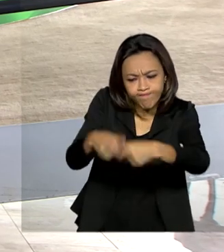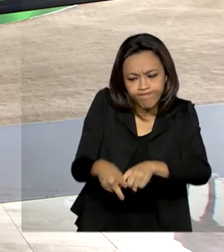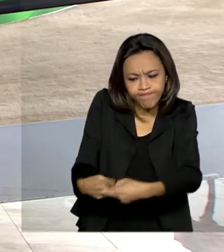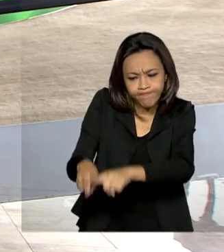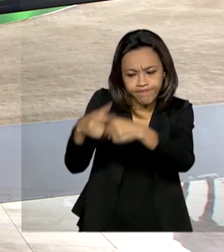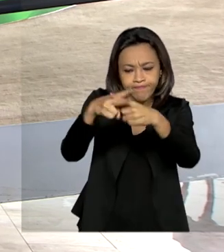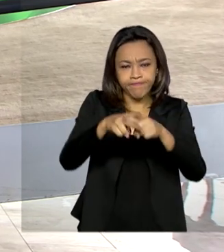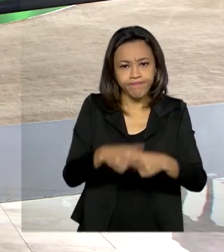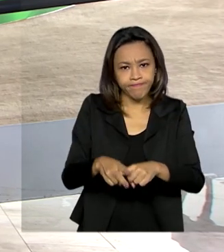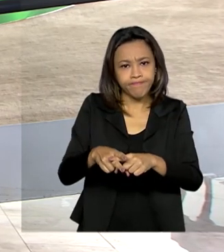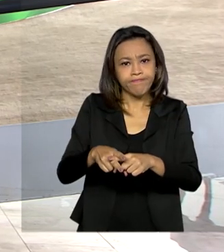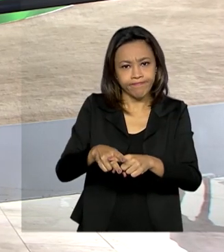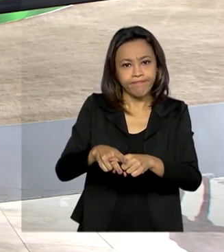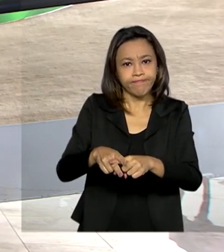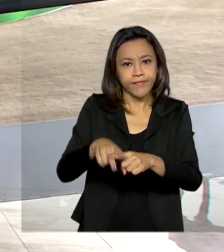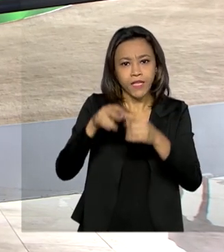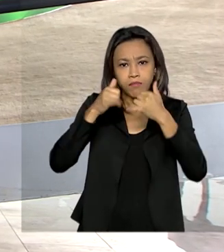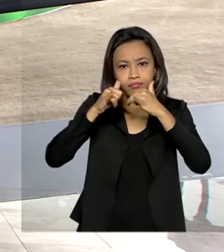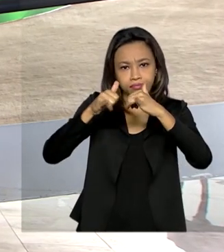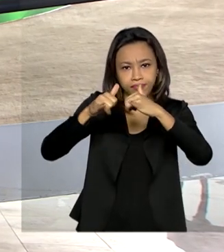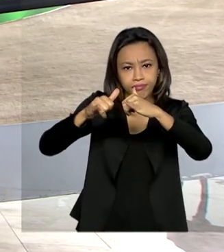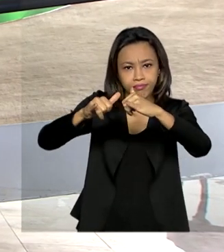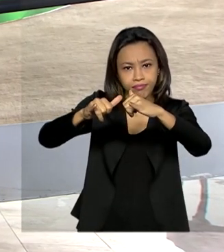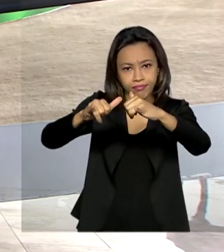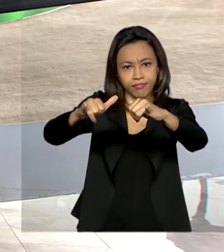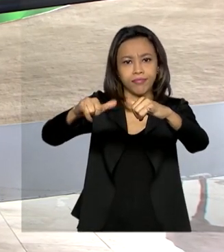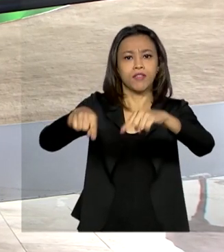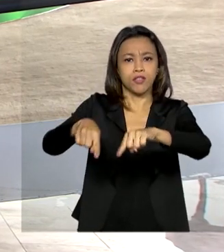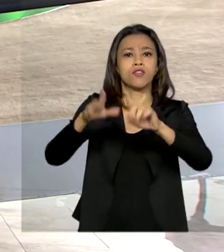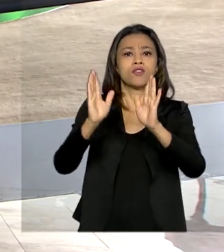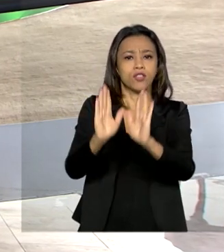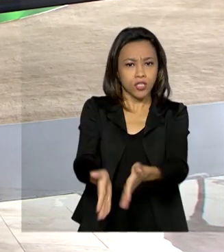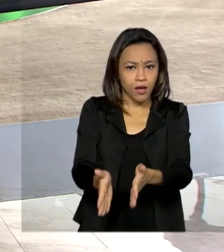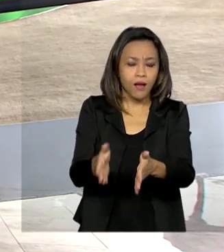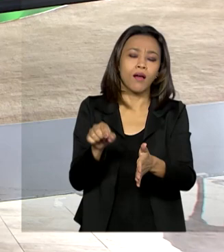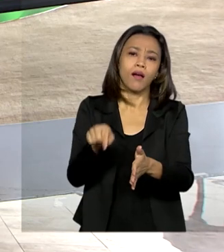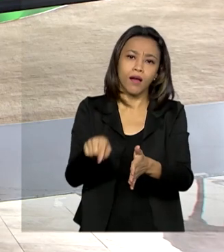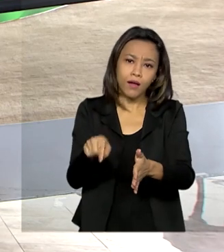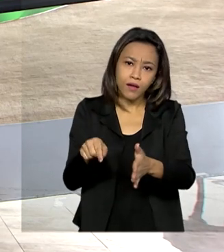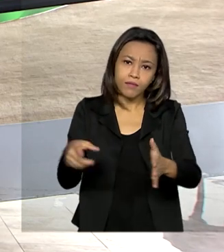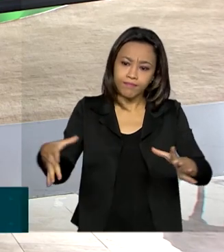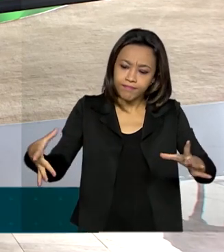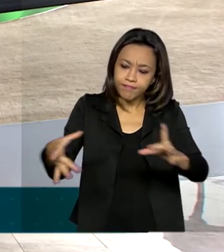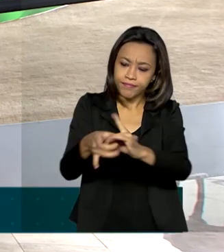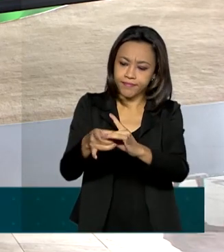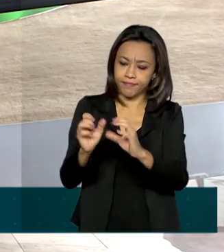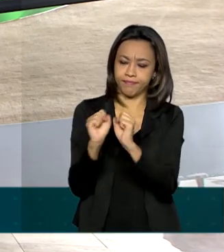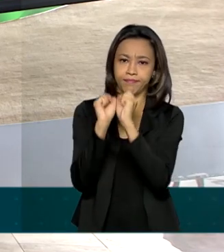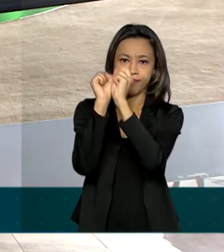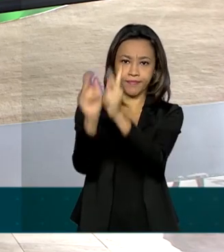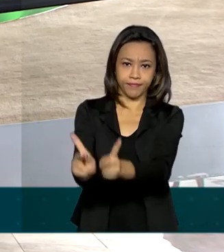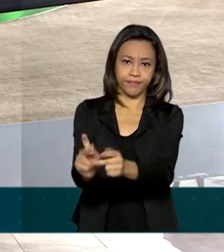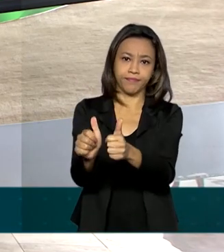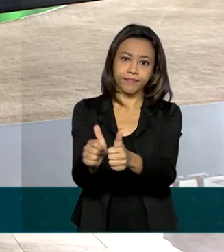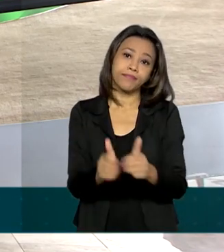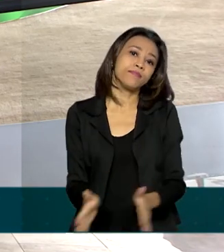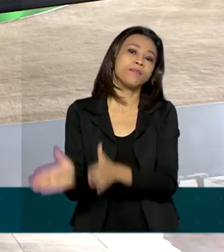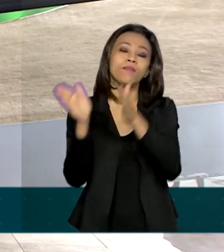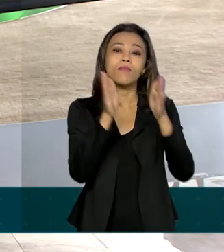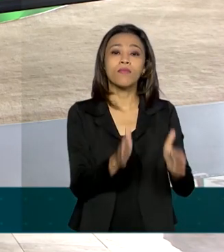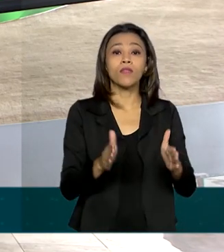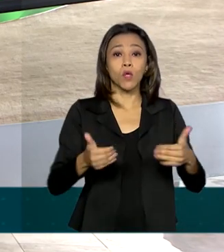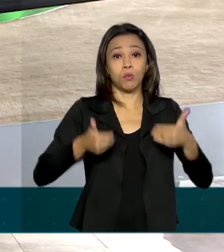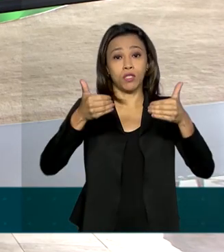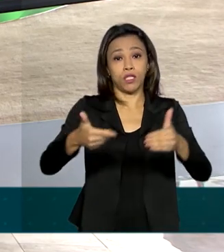atingida e ela já foi interligada ao Sistema Nacional. De acordo com o Ministério de Minas e